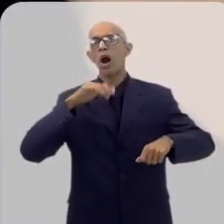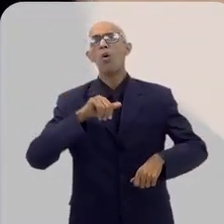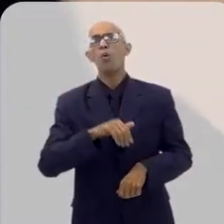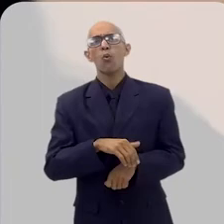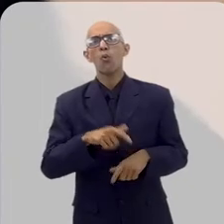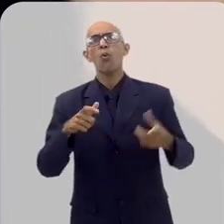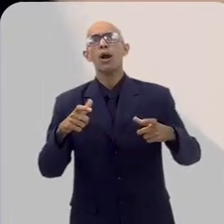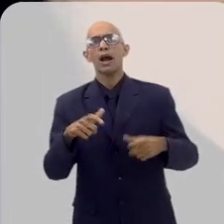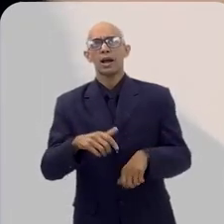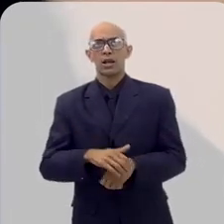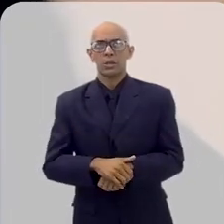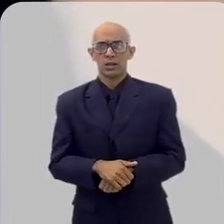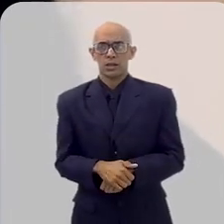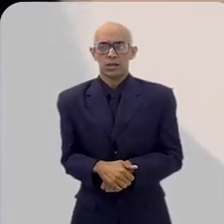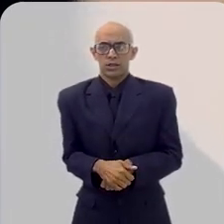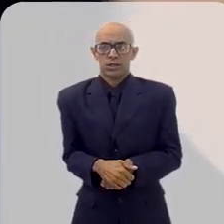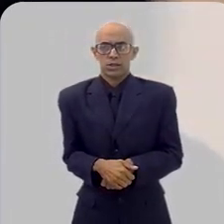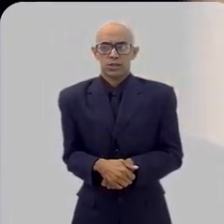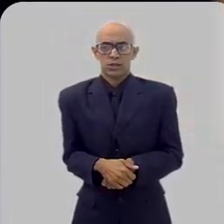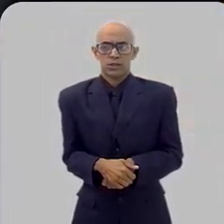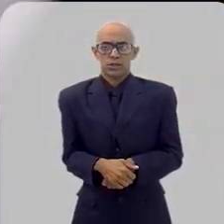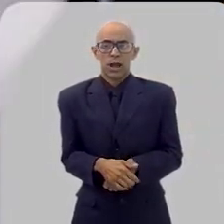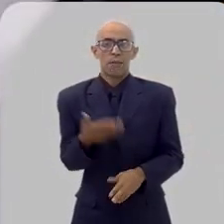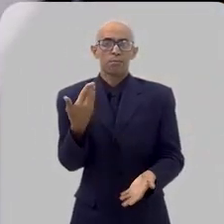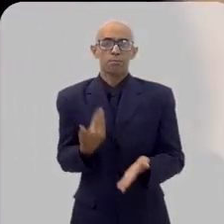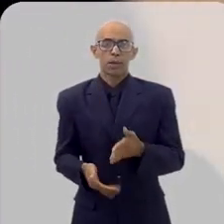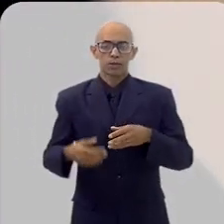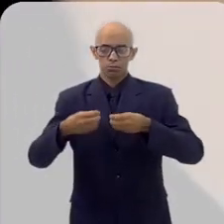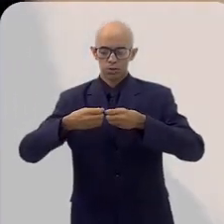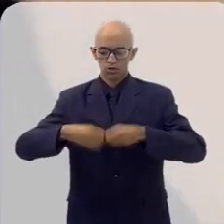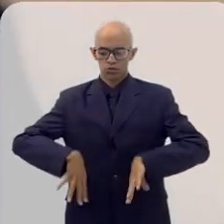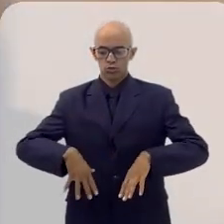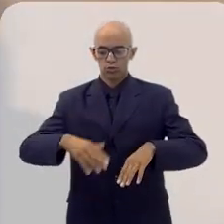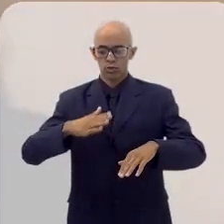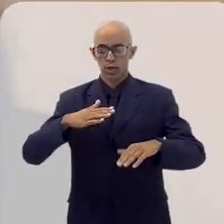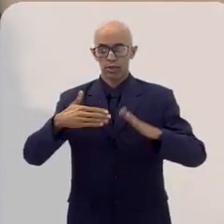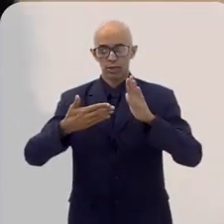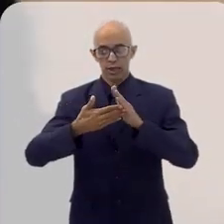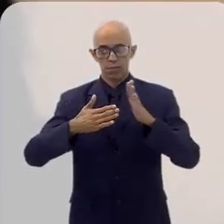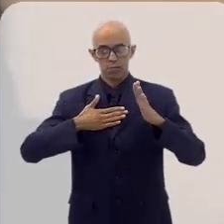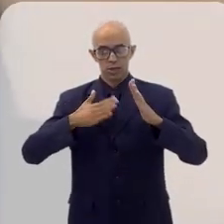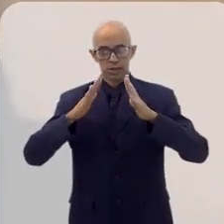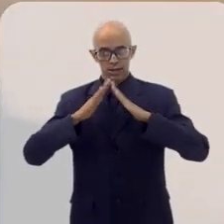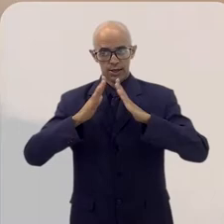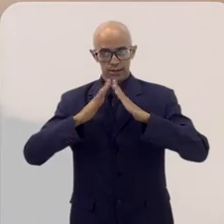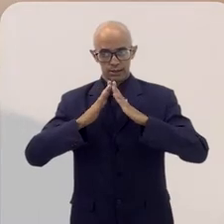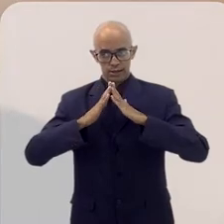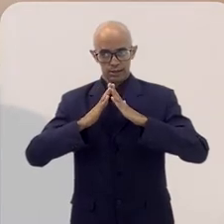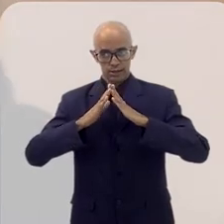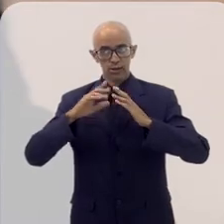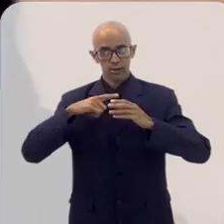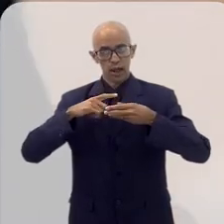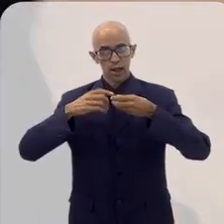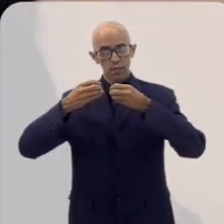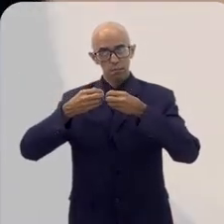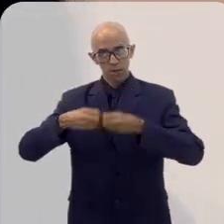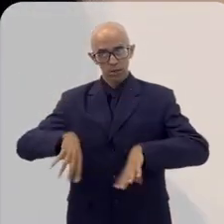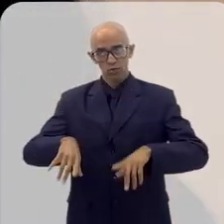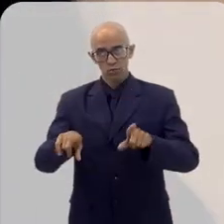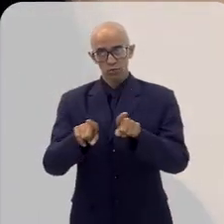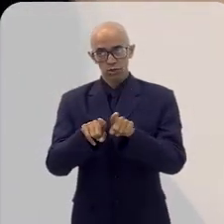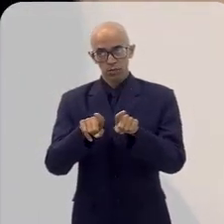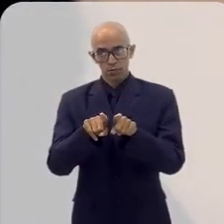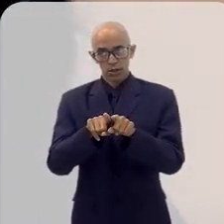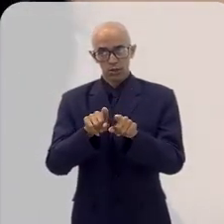hidrelétrica ela está vindo? Há perdas de transmissão até essa energia chegar na minha residência? Há perdas de